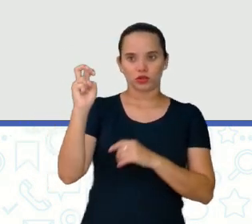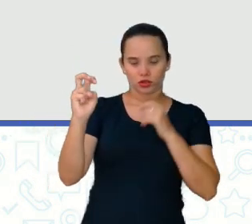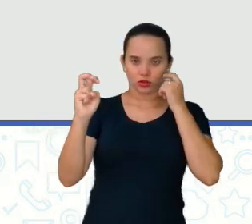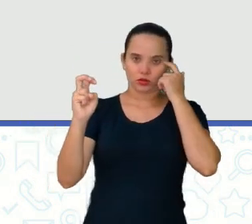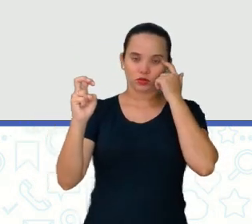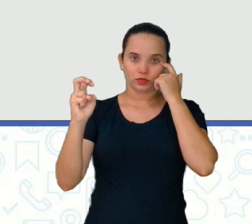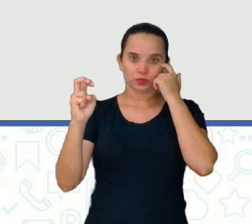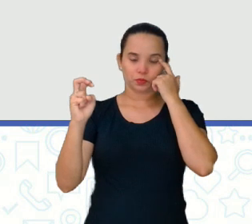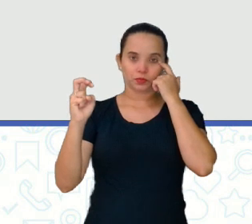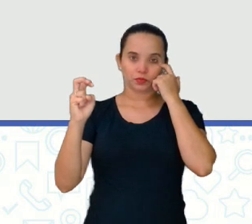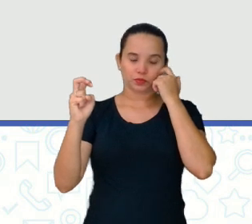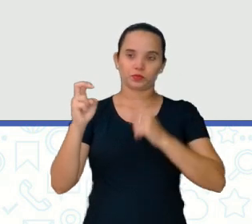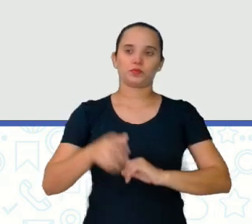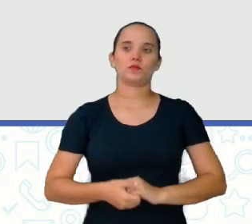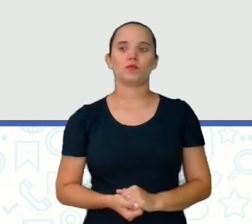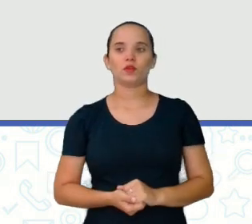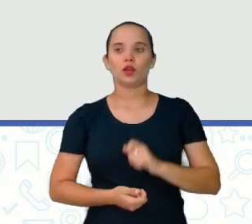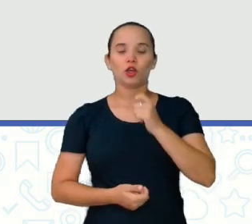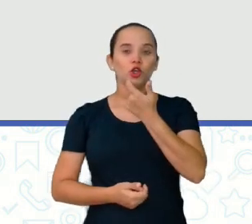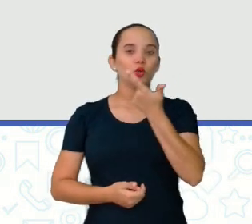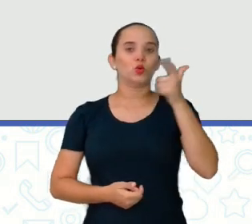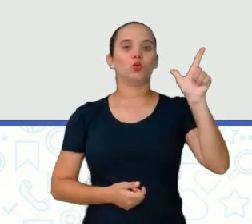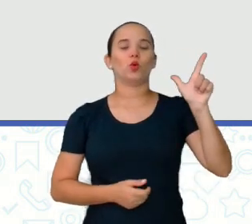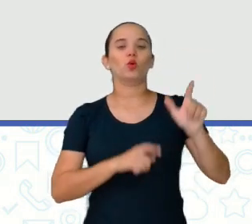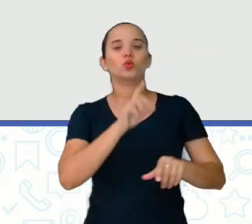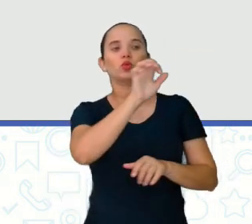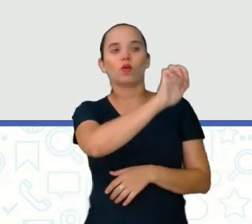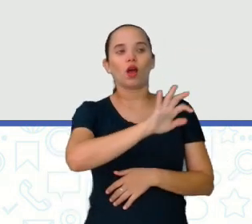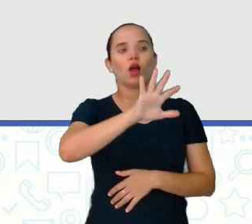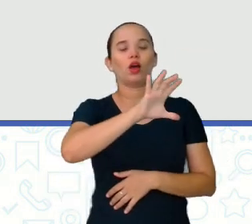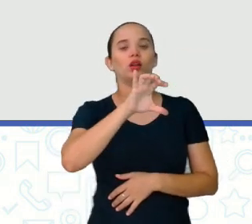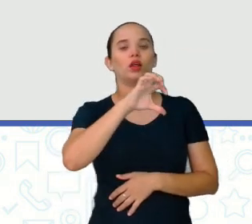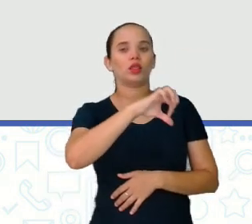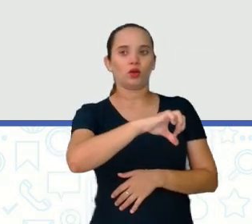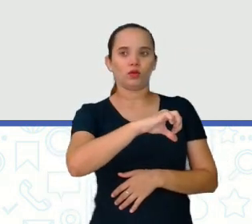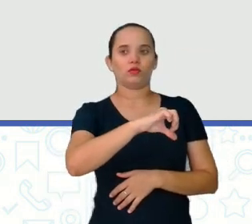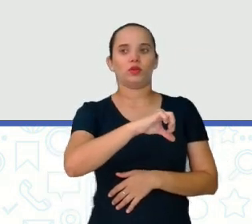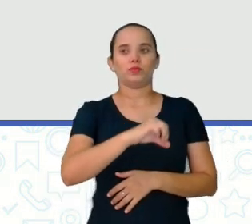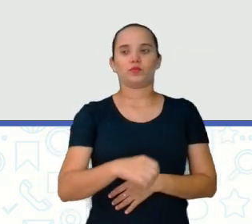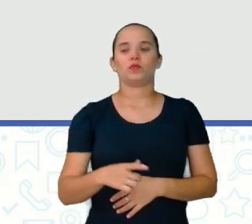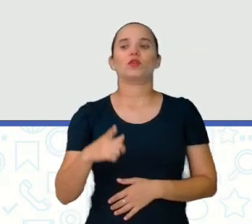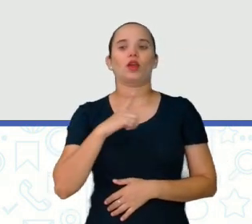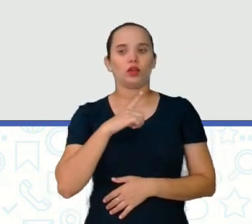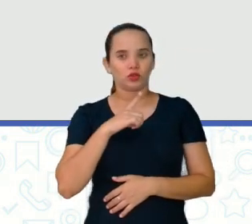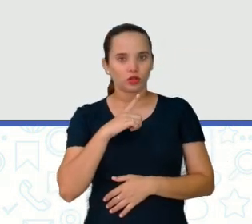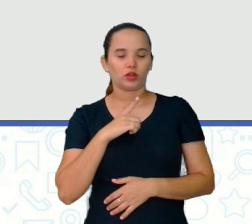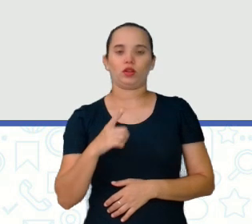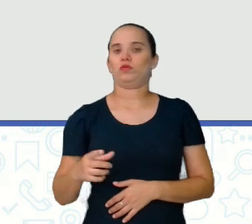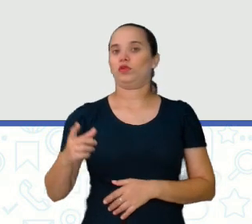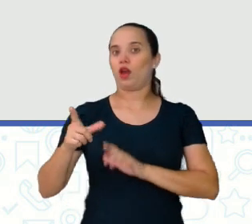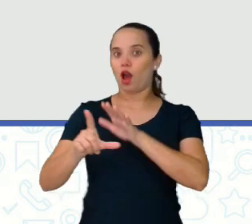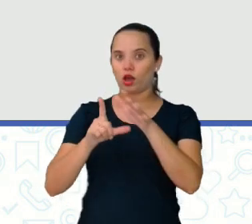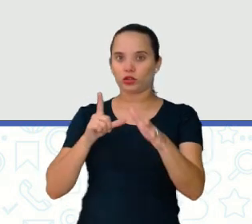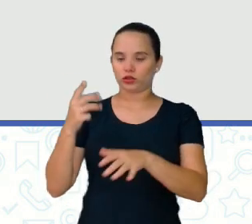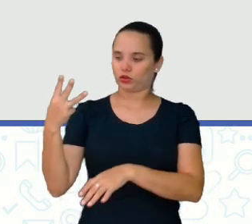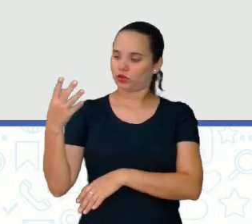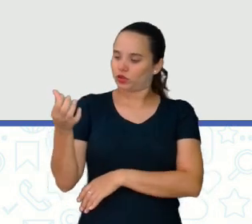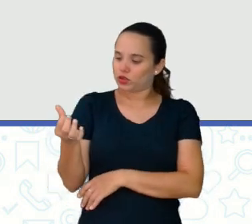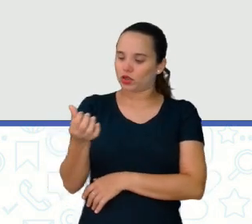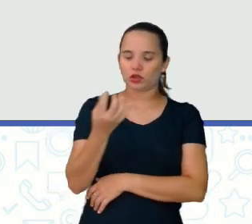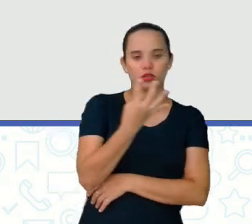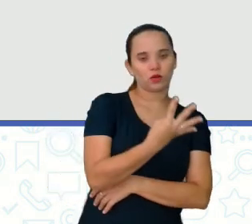trabalhou com 36. E o outro, 9 centímetros. A gente trabalhou com 36 e 4.